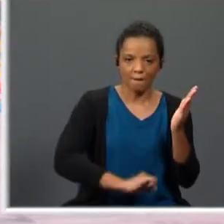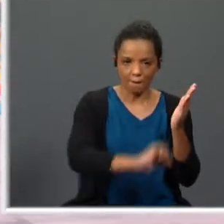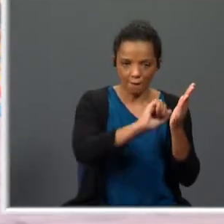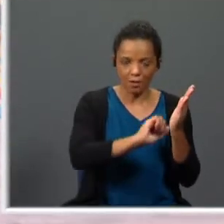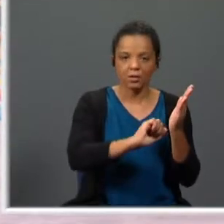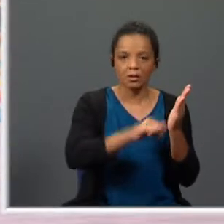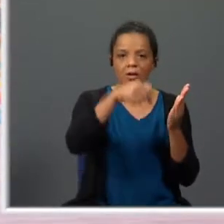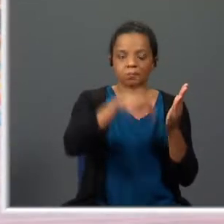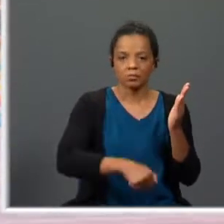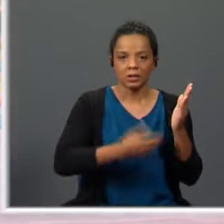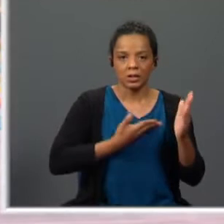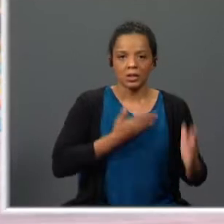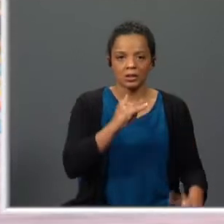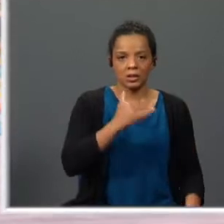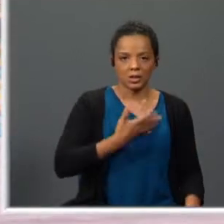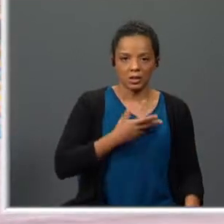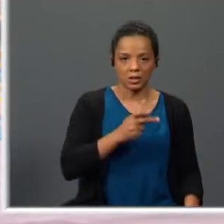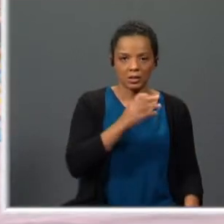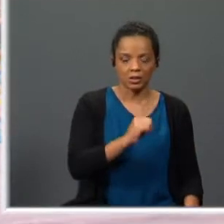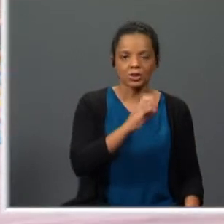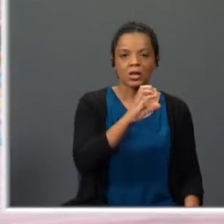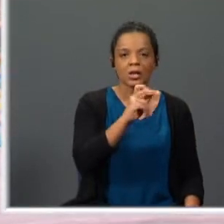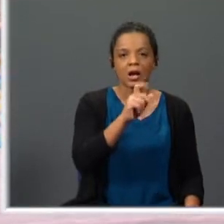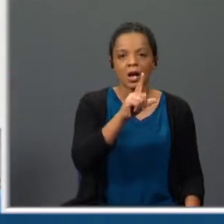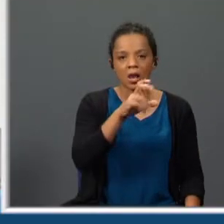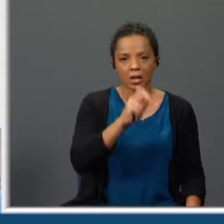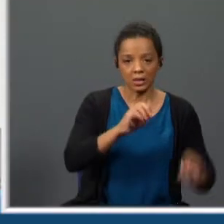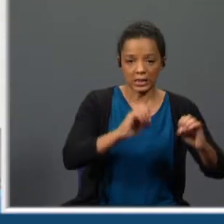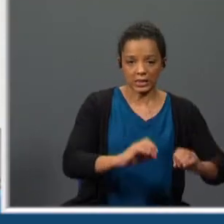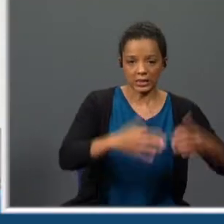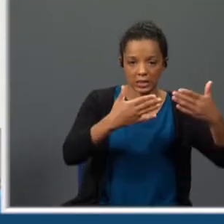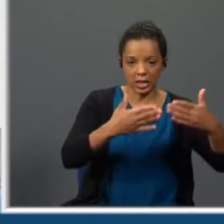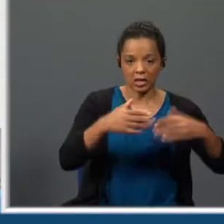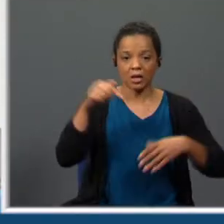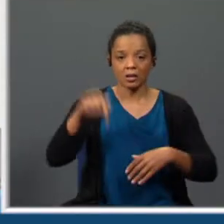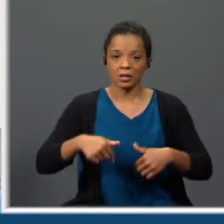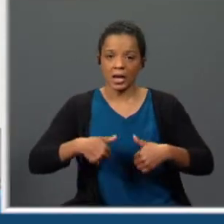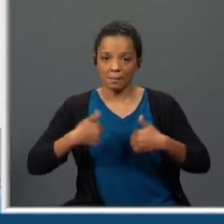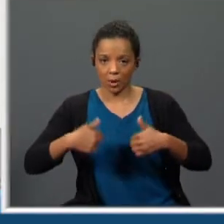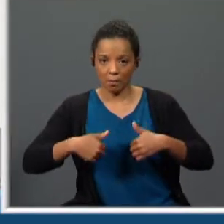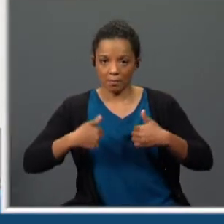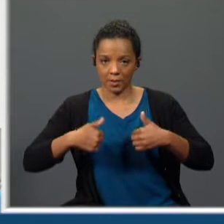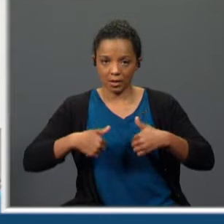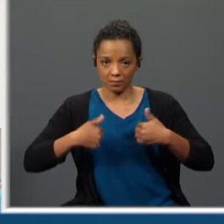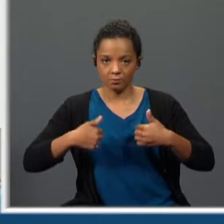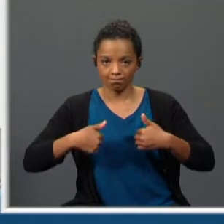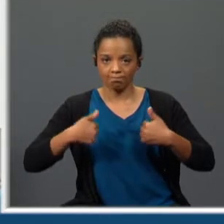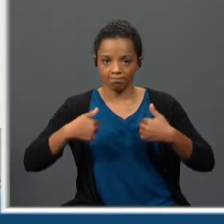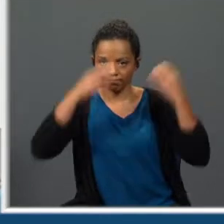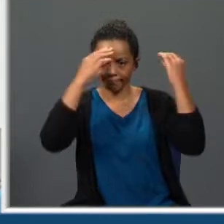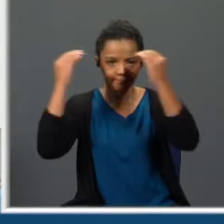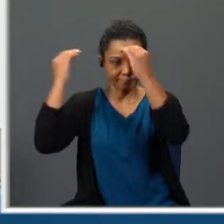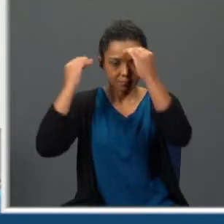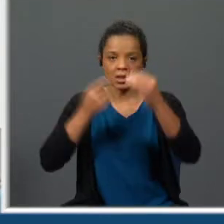na didascale inicial aqui é a própria personagem é Brisida Vaz